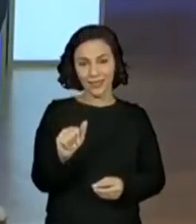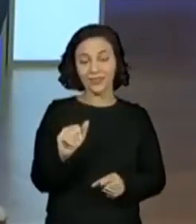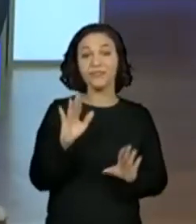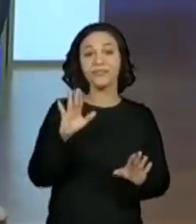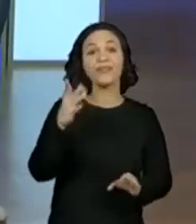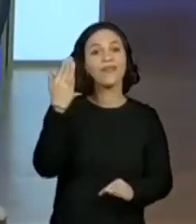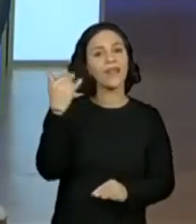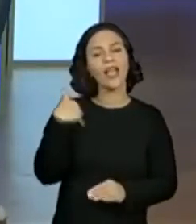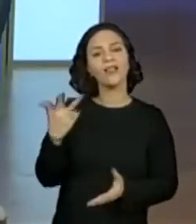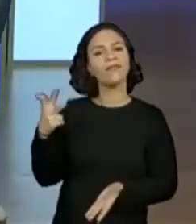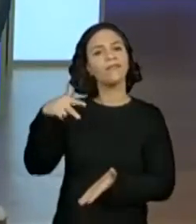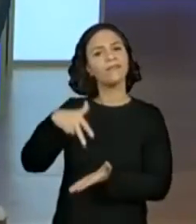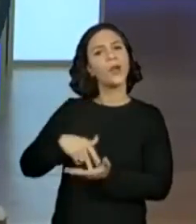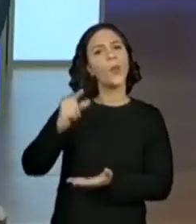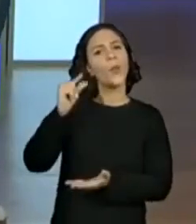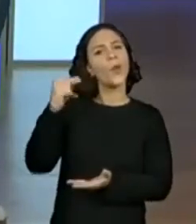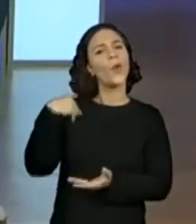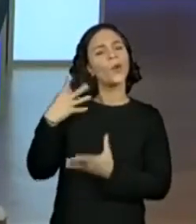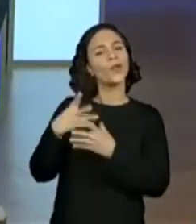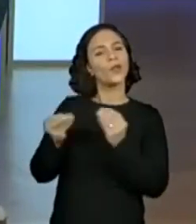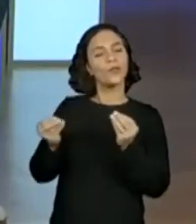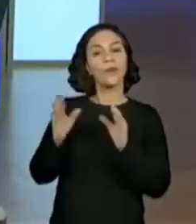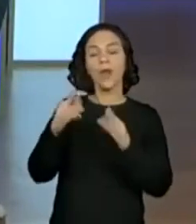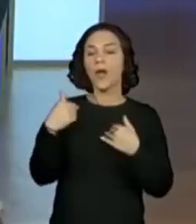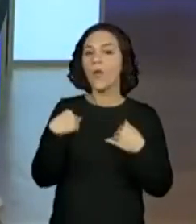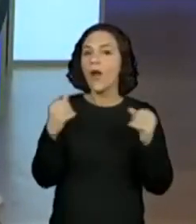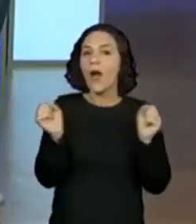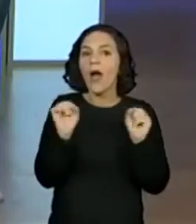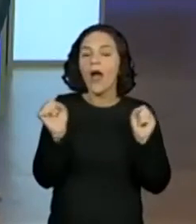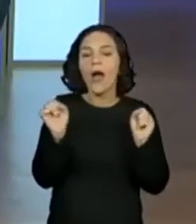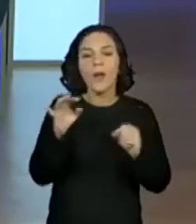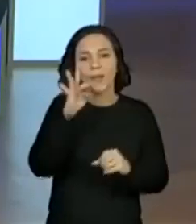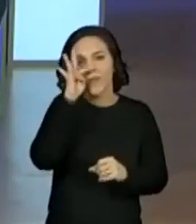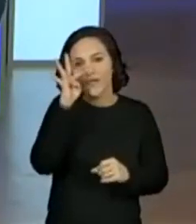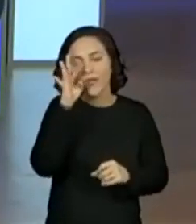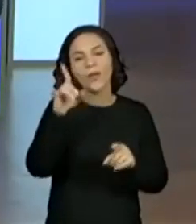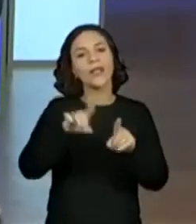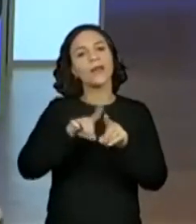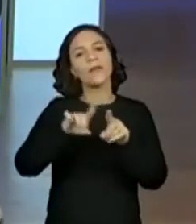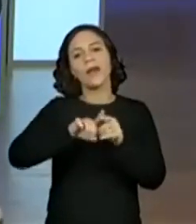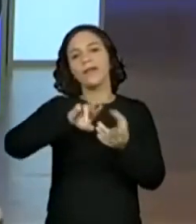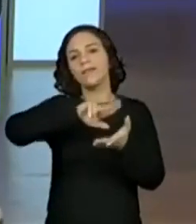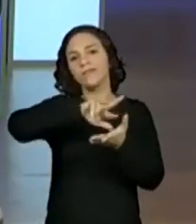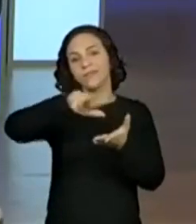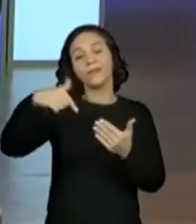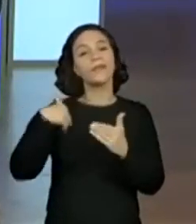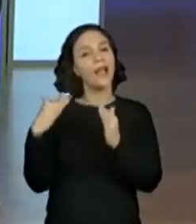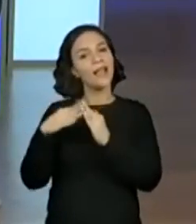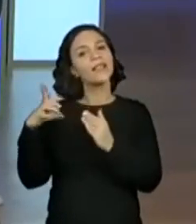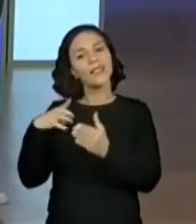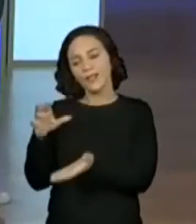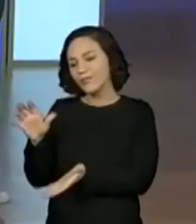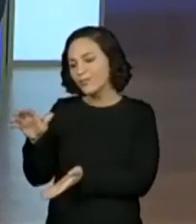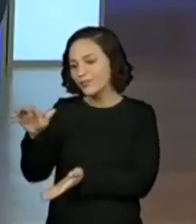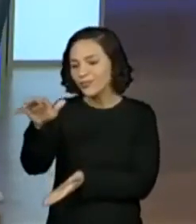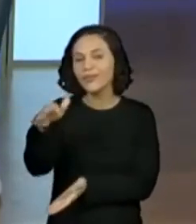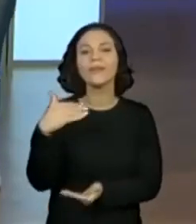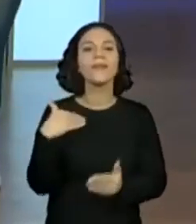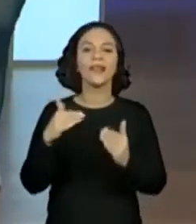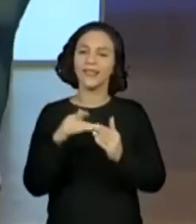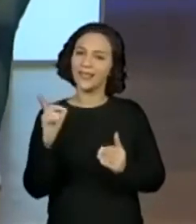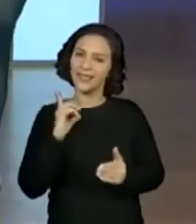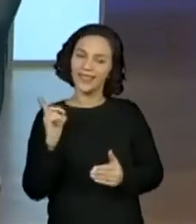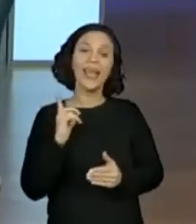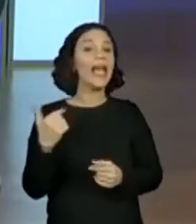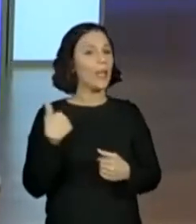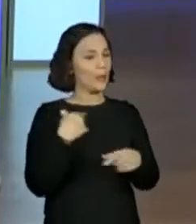faz um tempinho que eu não estou presente aqui, mas eu sou apaixonada por flores e plantas. então, tem o meu cantinho lá em casa. É gostoso,